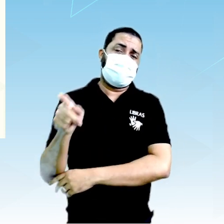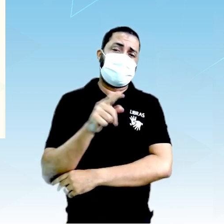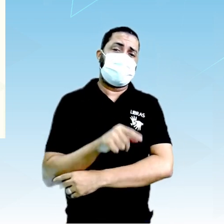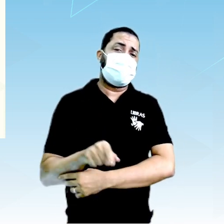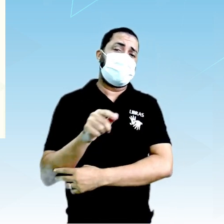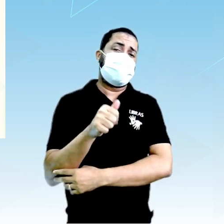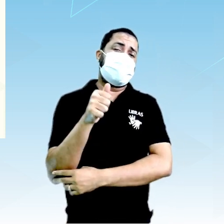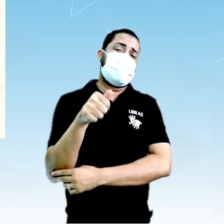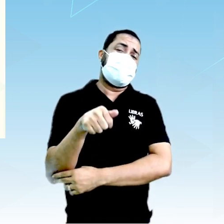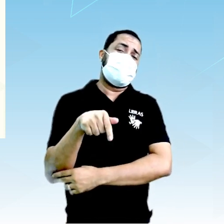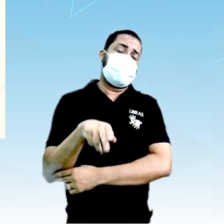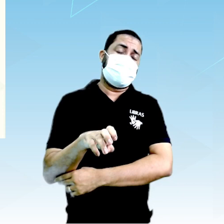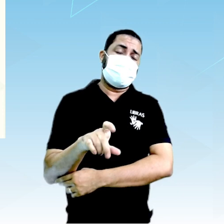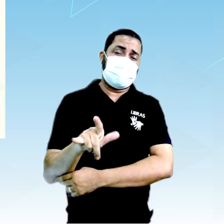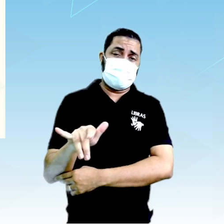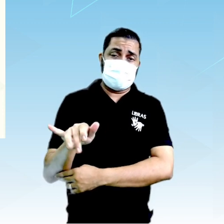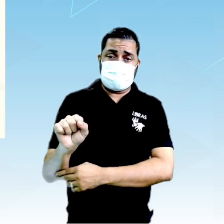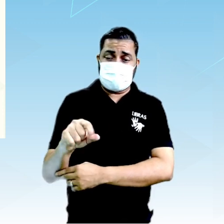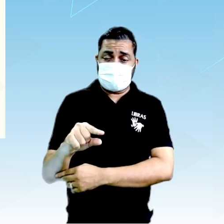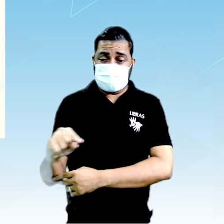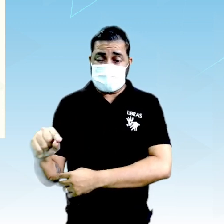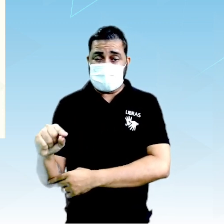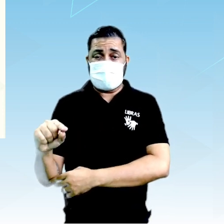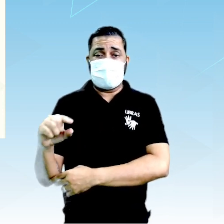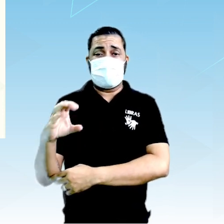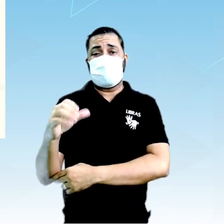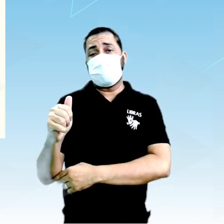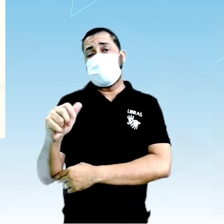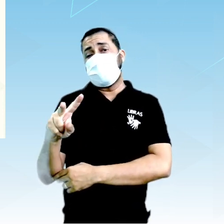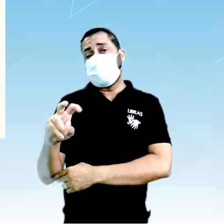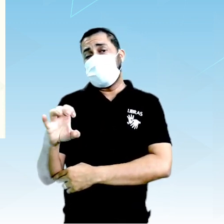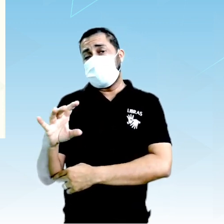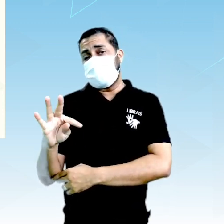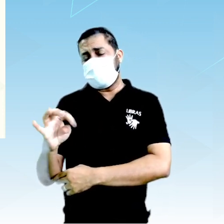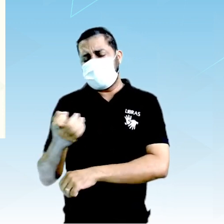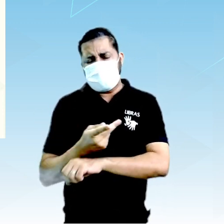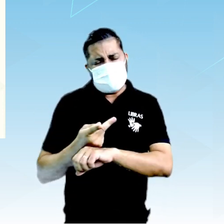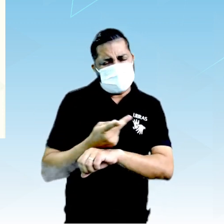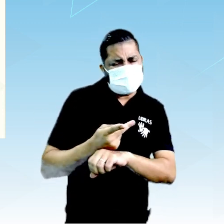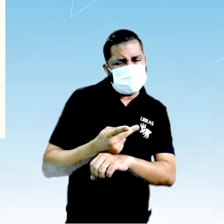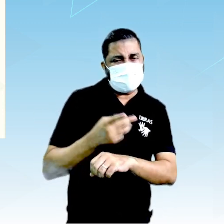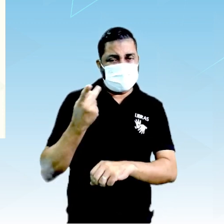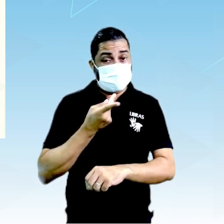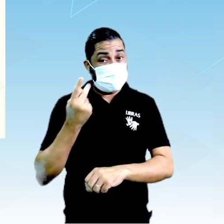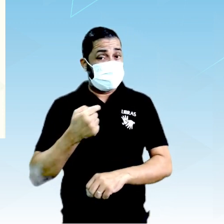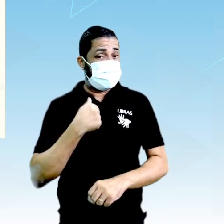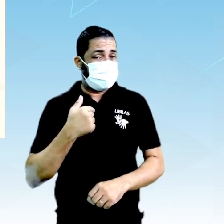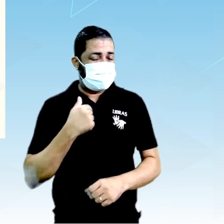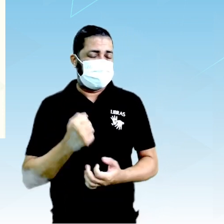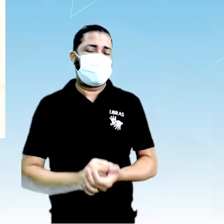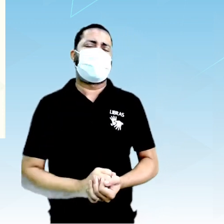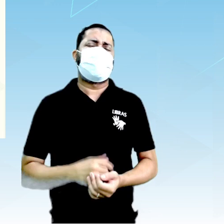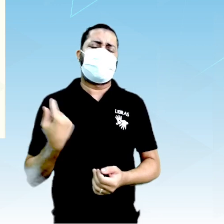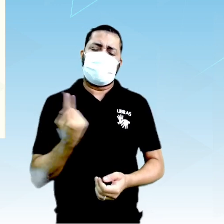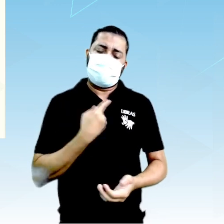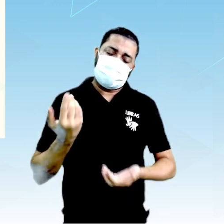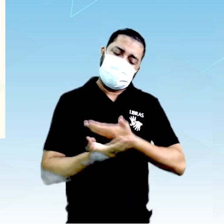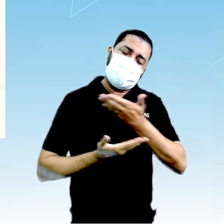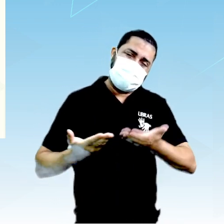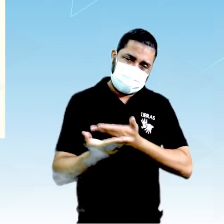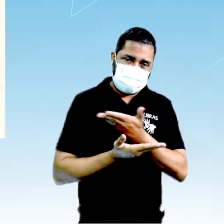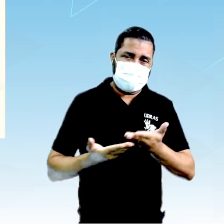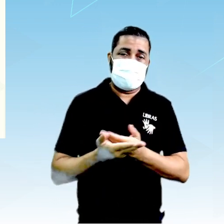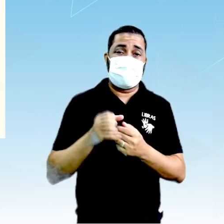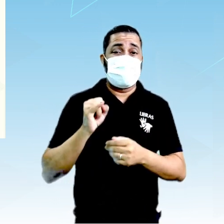Aquiles Underline Cavalcante. Dá uma procurada lá, fala comigo lá, que a gente vai interagindo, trocando informações.